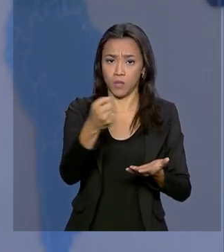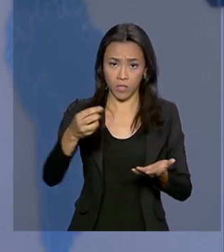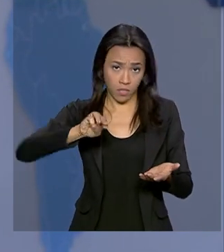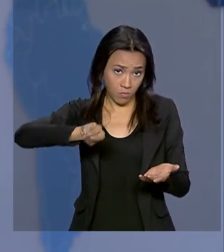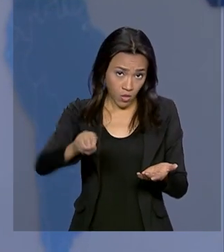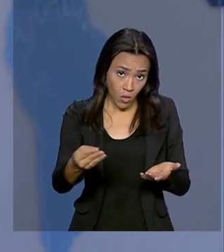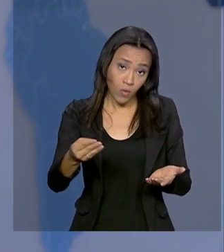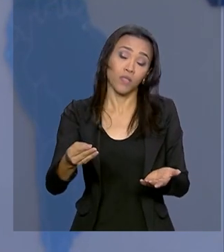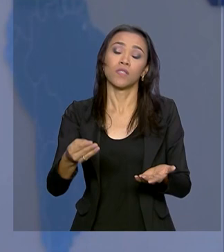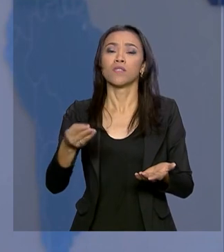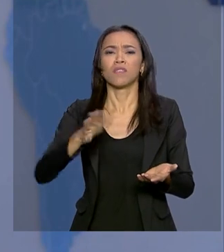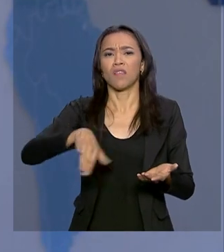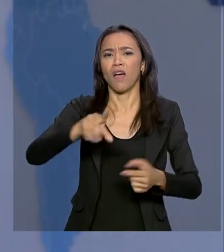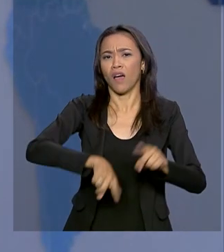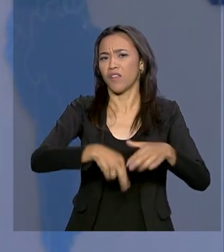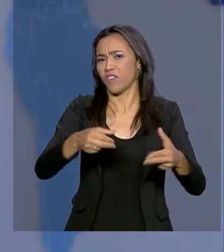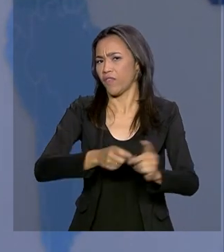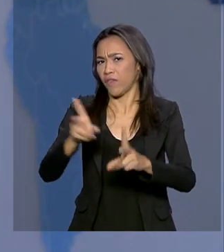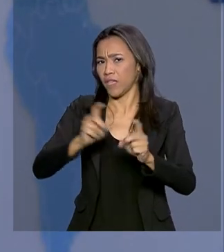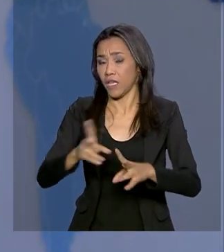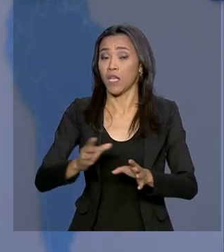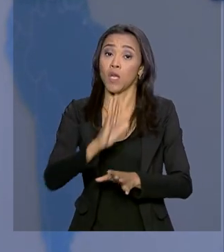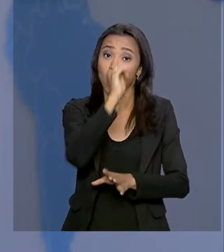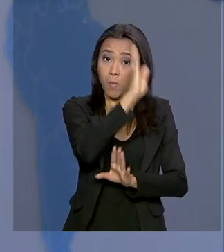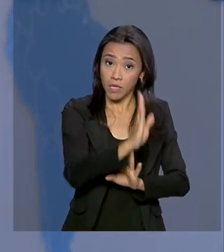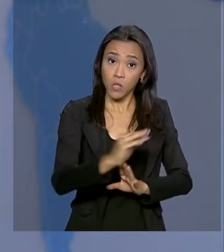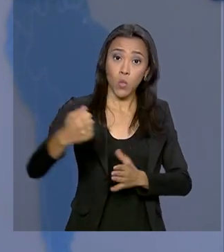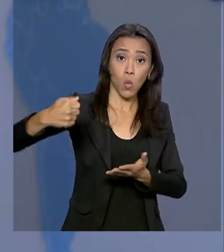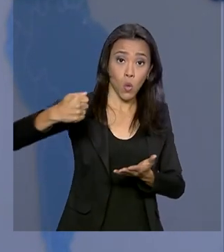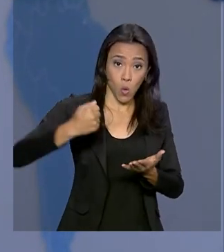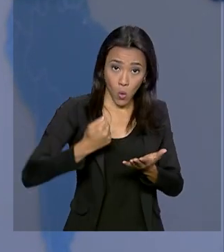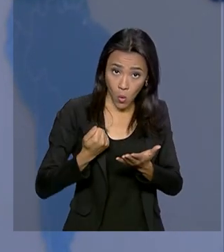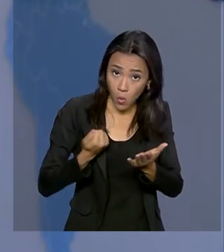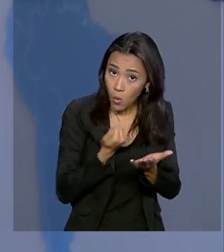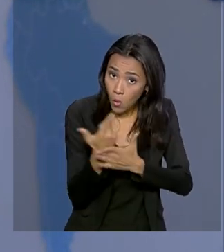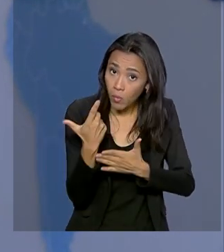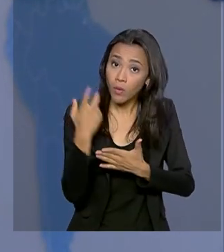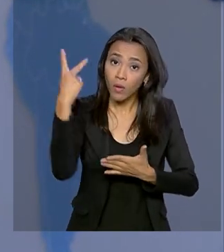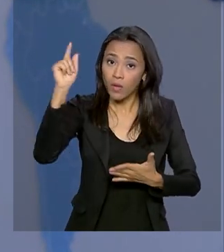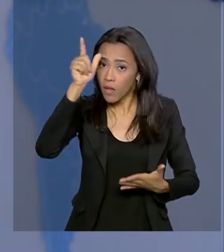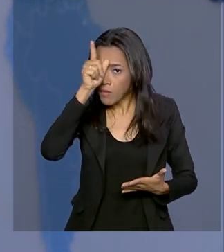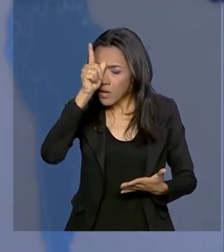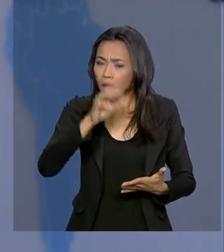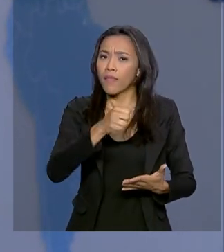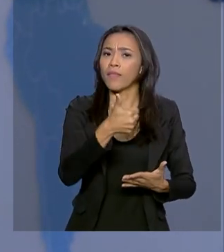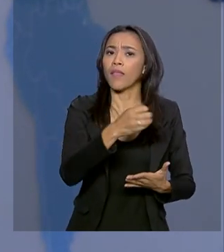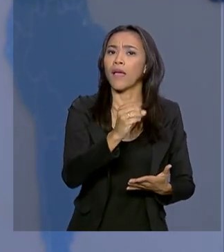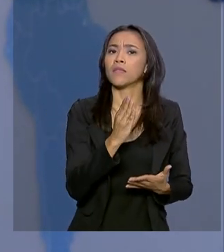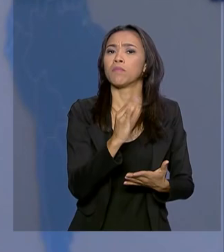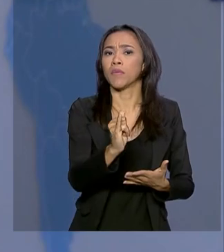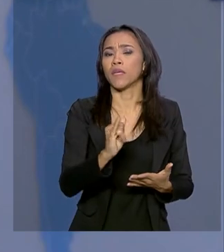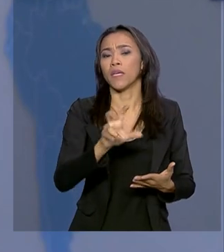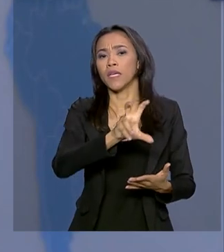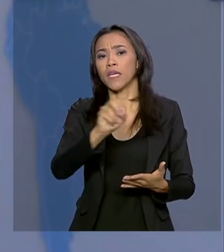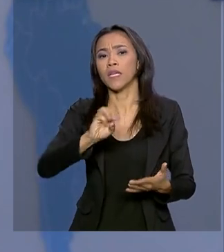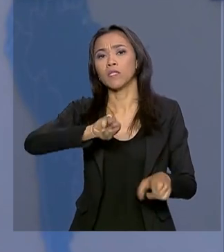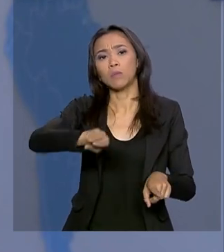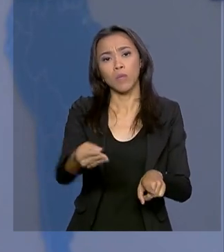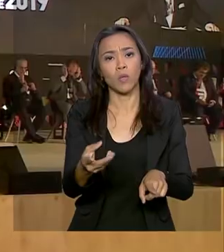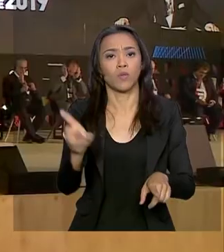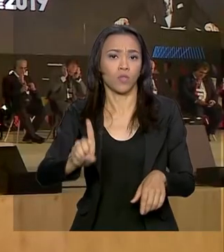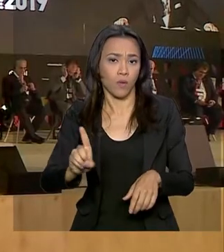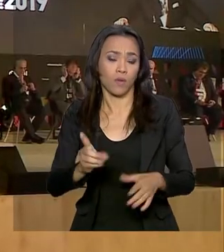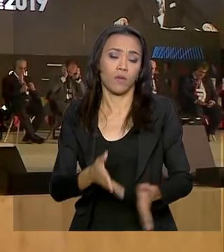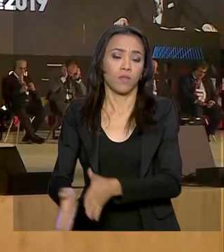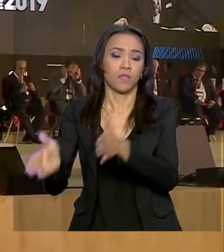dólares em exportações. Já o Brasil comprou da Alemanha o equivalente a 10 bilhões e 500 milhões de dólares.